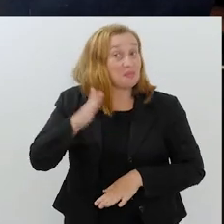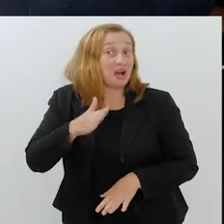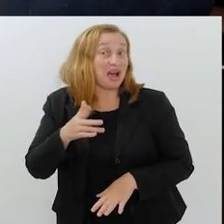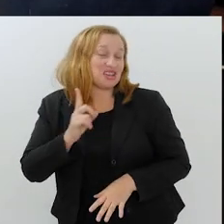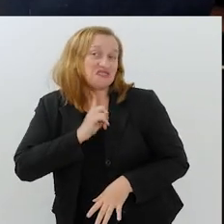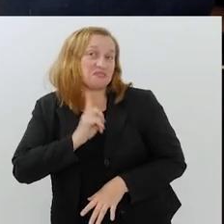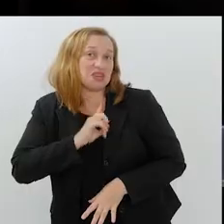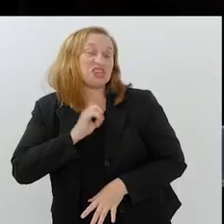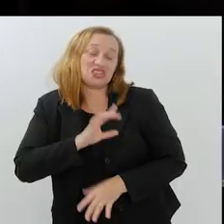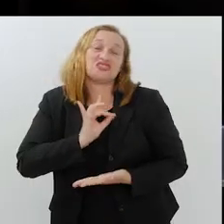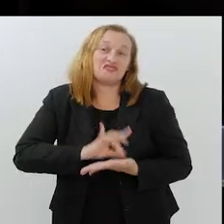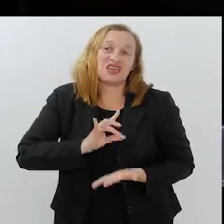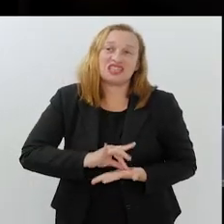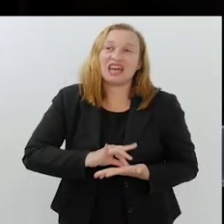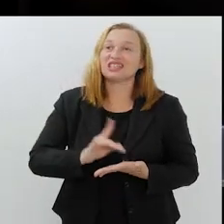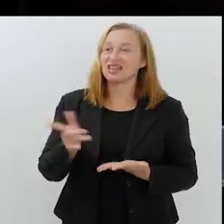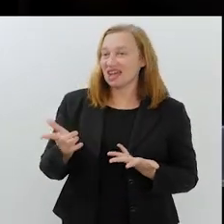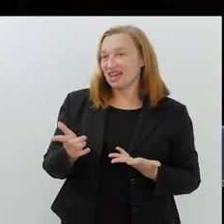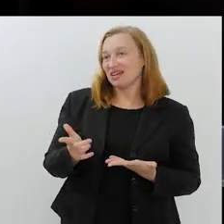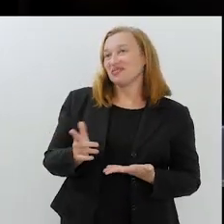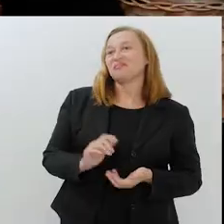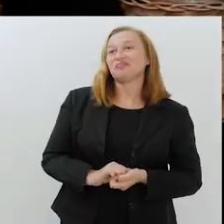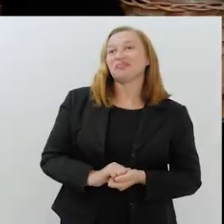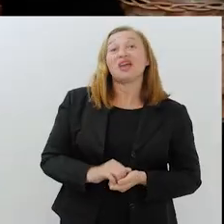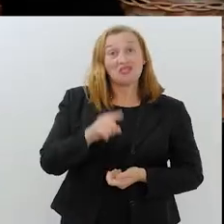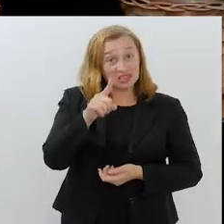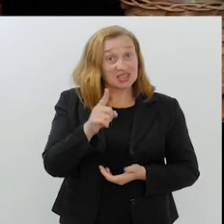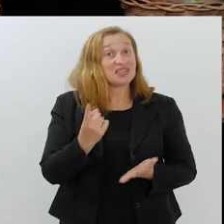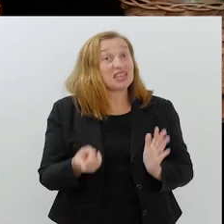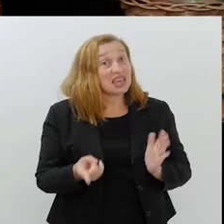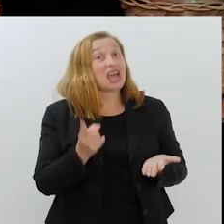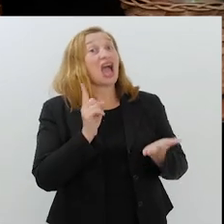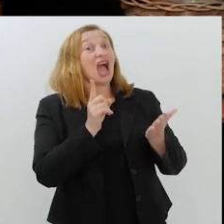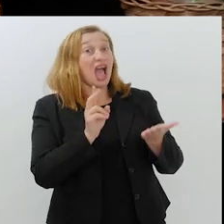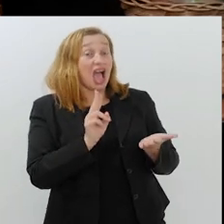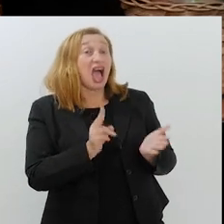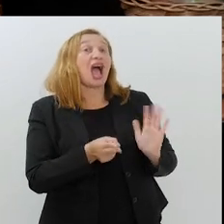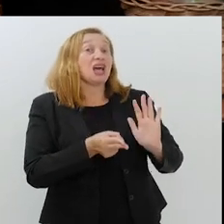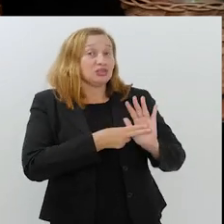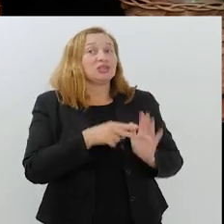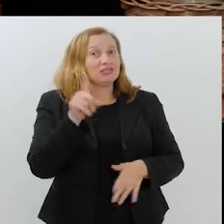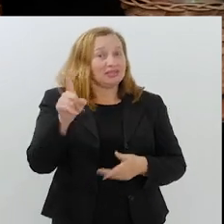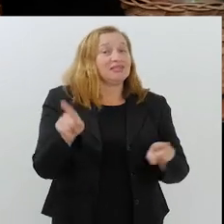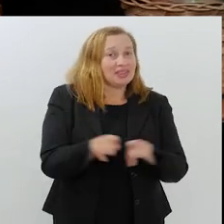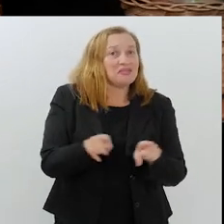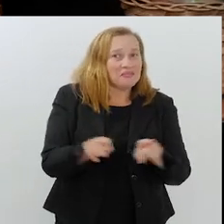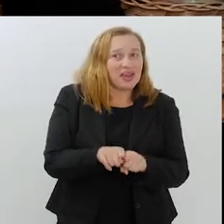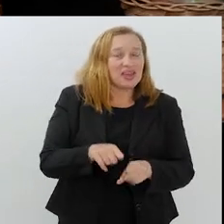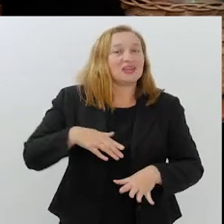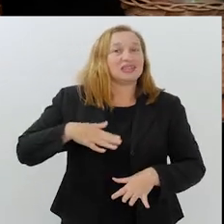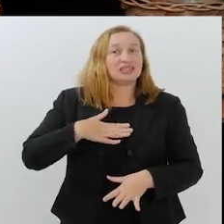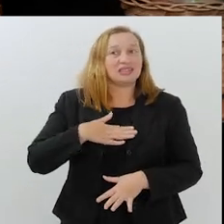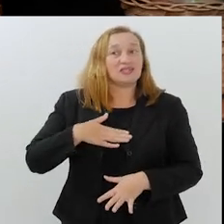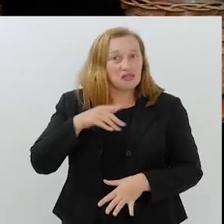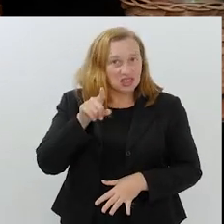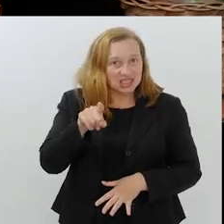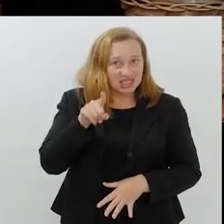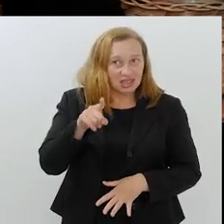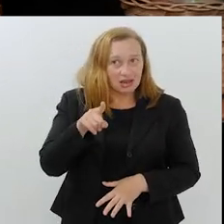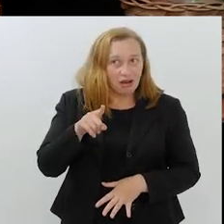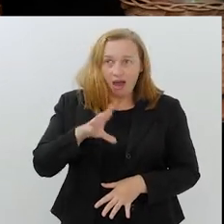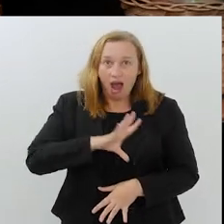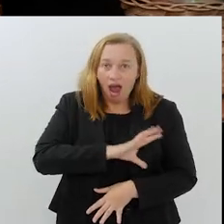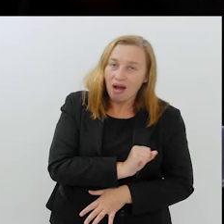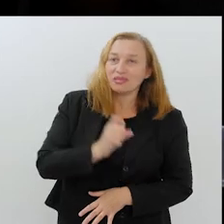né? Mas que são flamenguistas raiz, né? Você não vai dizer fanáticos, senão você vai ter que assumir que é fanático. Pois é, não vai dar para você falar que você é